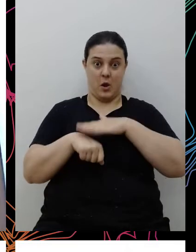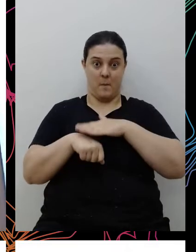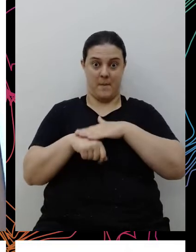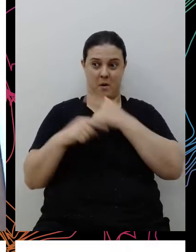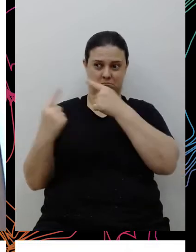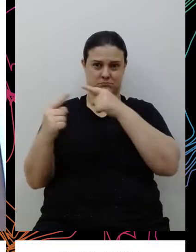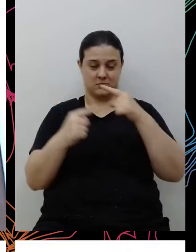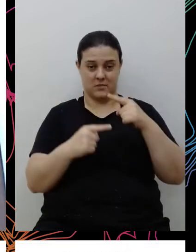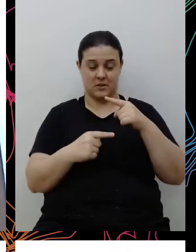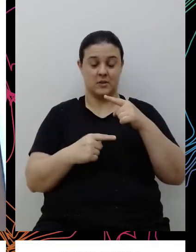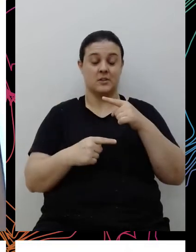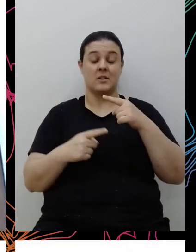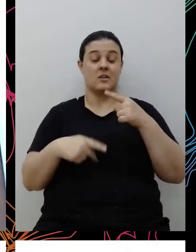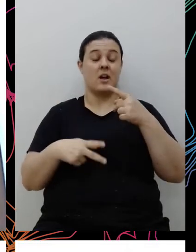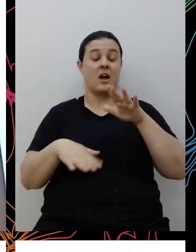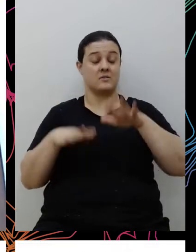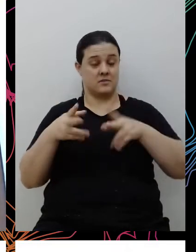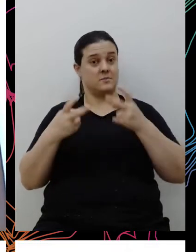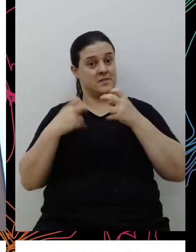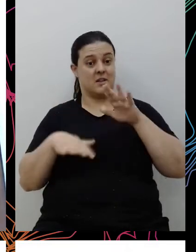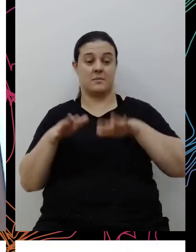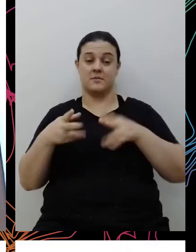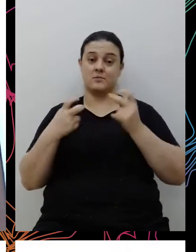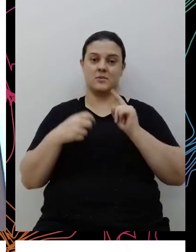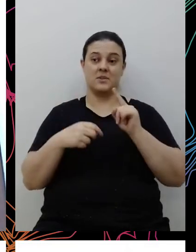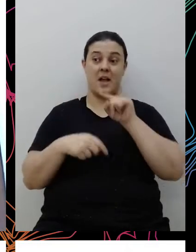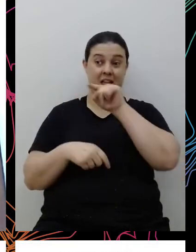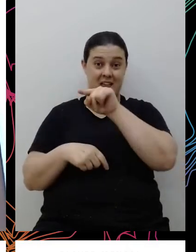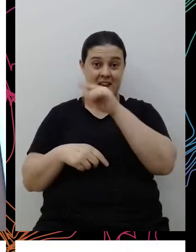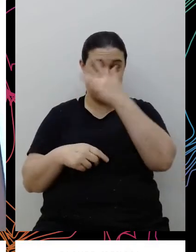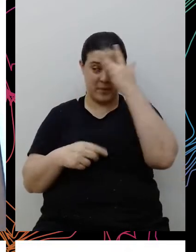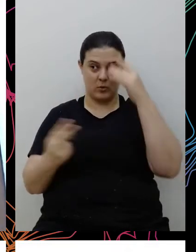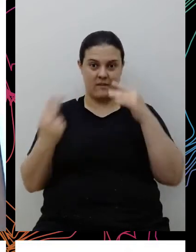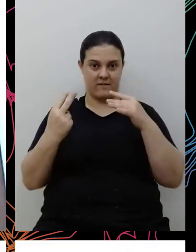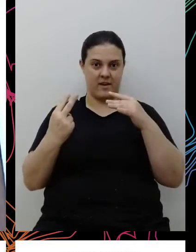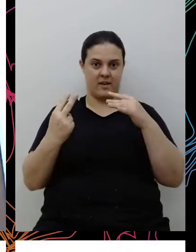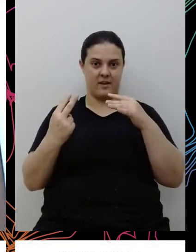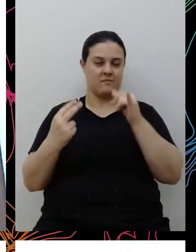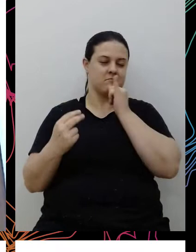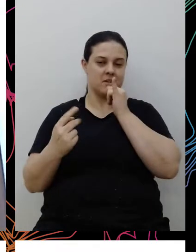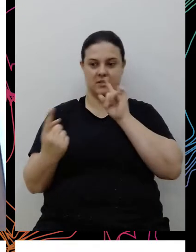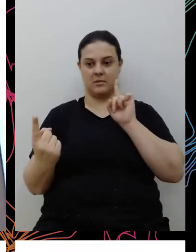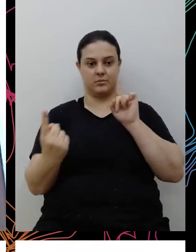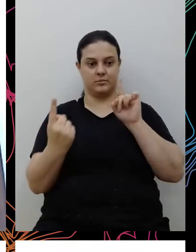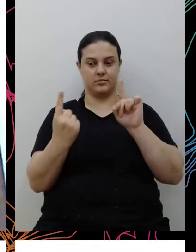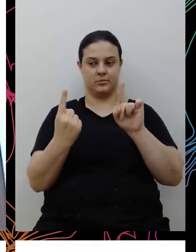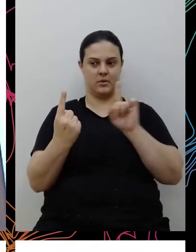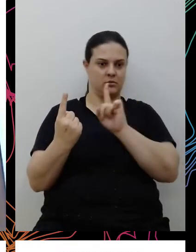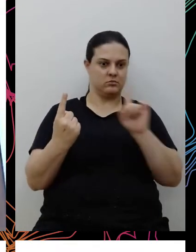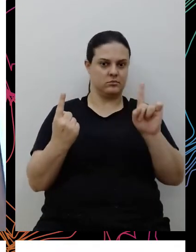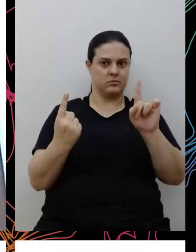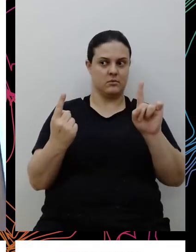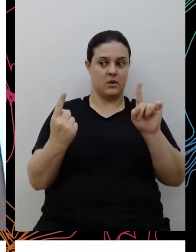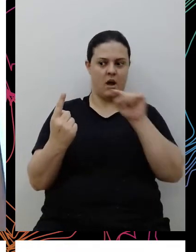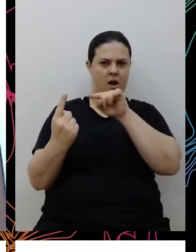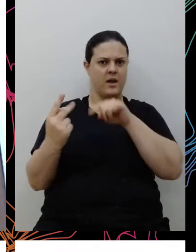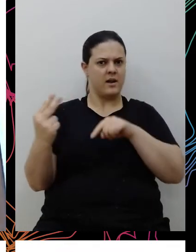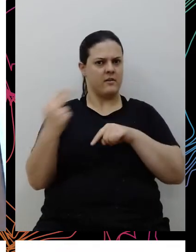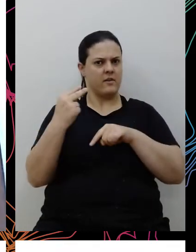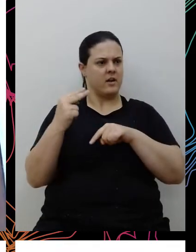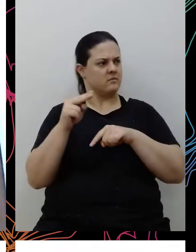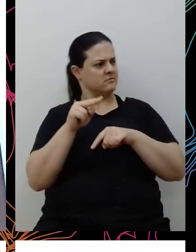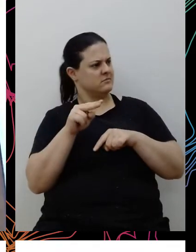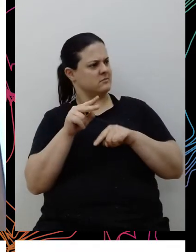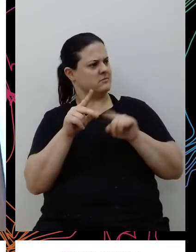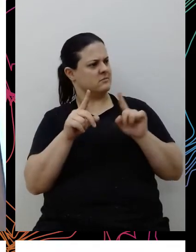é uma dor tremenda, né? E isso também impacta na questão da sobrevivência das pessoas negras em diversos espaços, né? Que não são